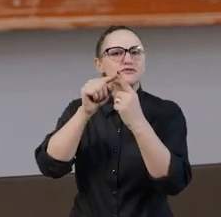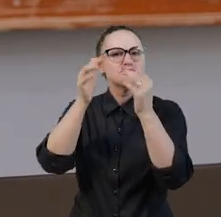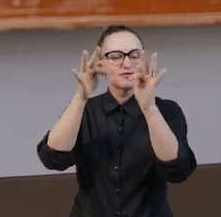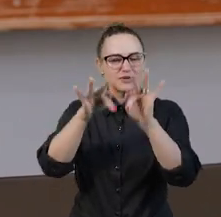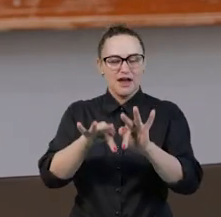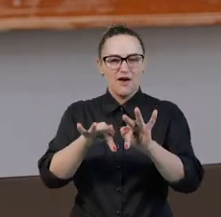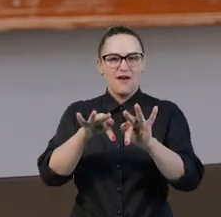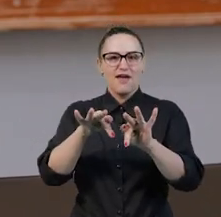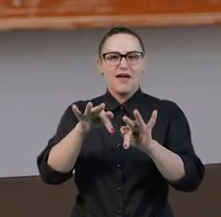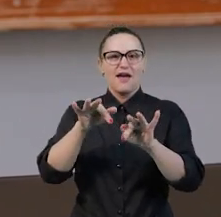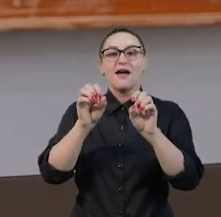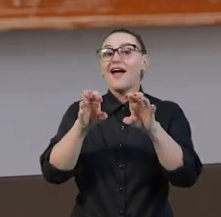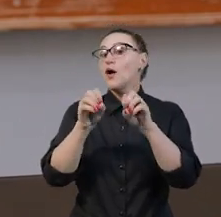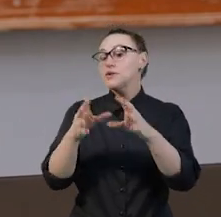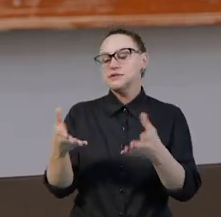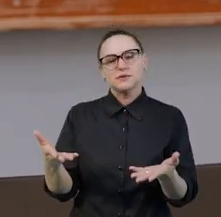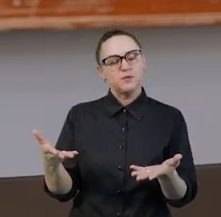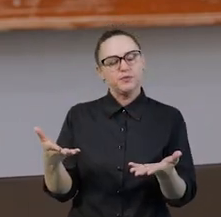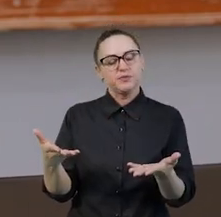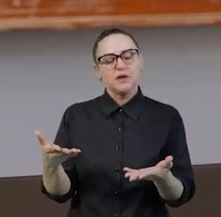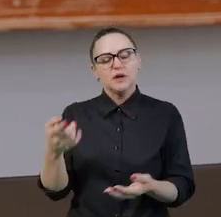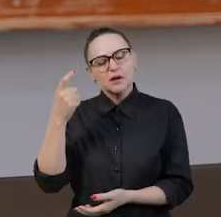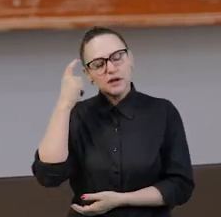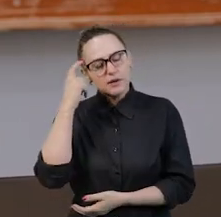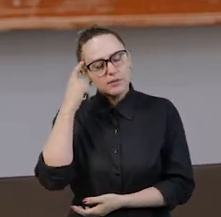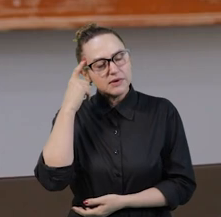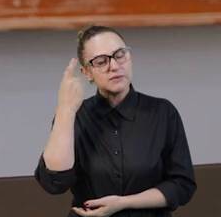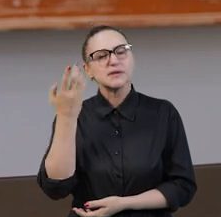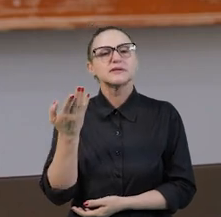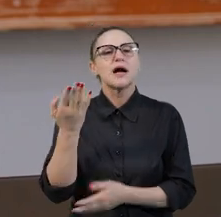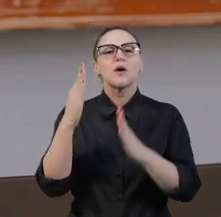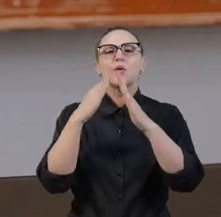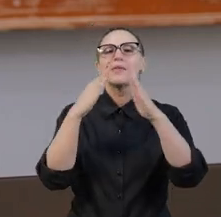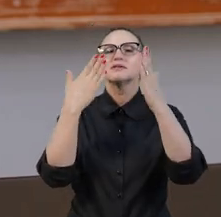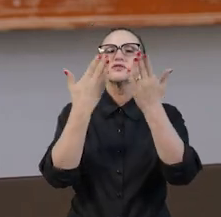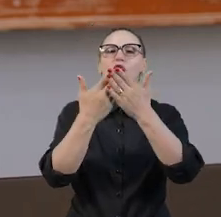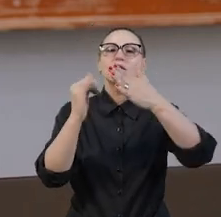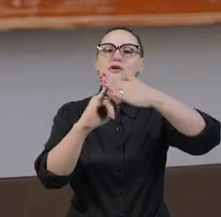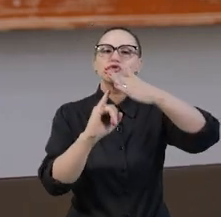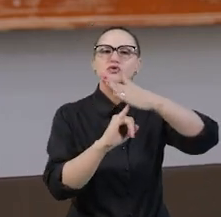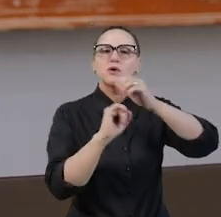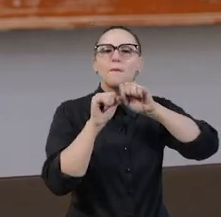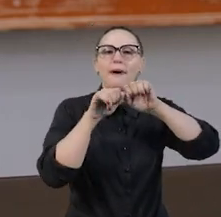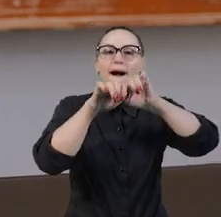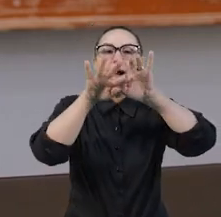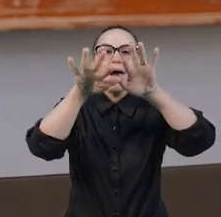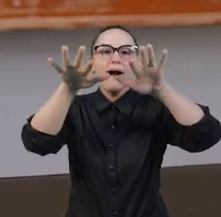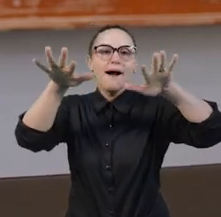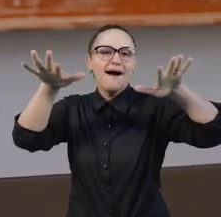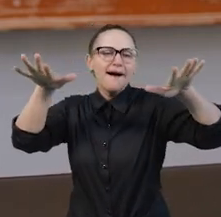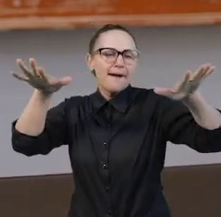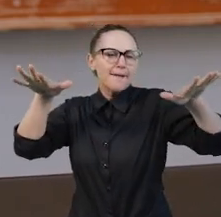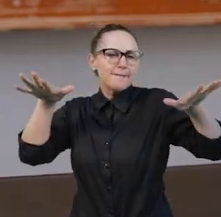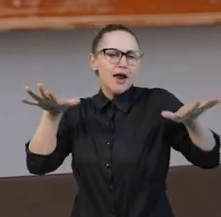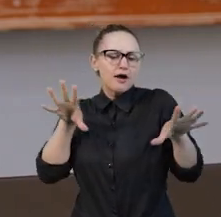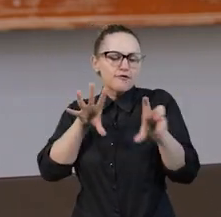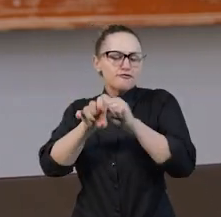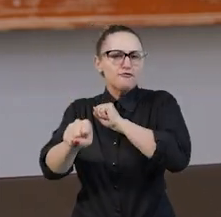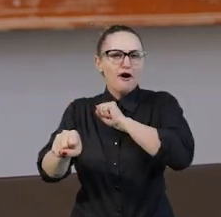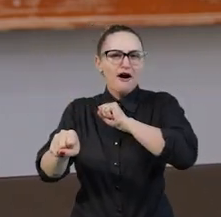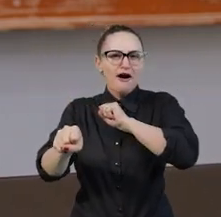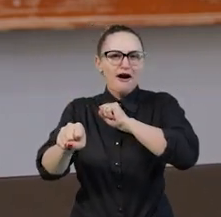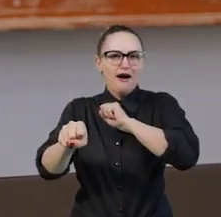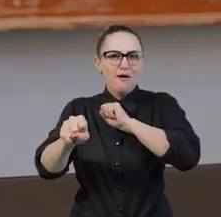e, dessa maneira, podemos pensar a escola enquanto uma instituição social ampla, que forma os sujeitos, forma os